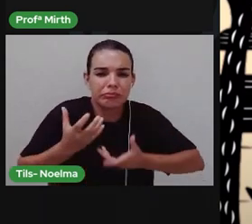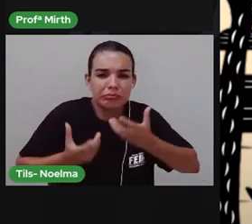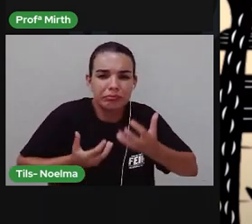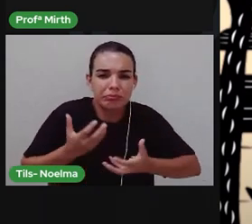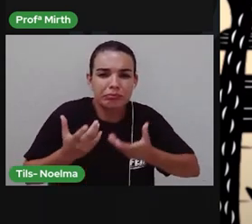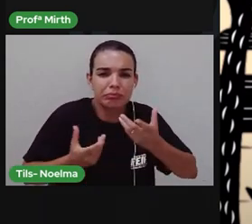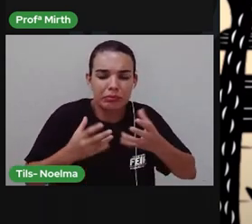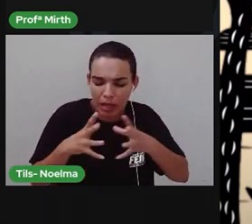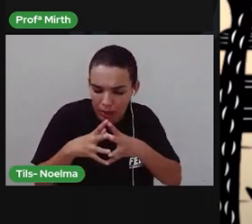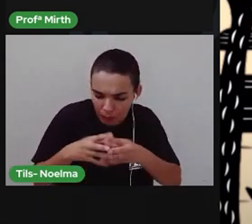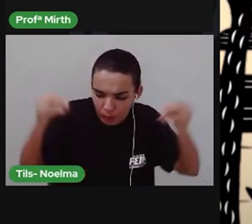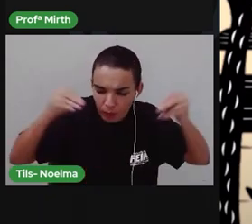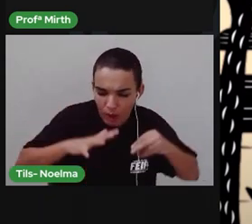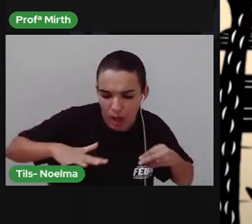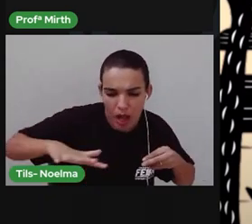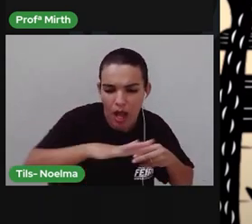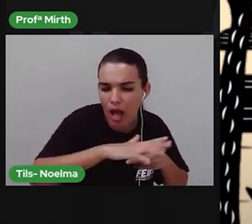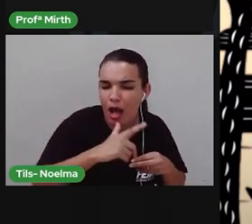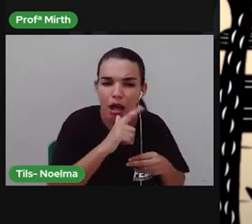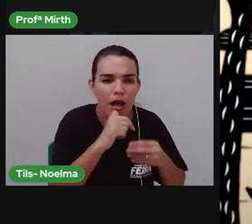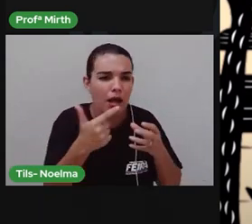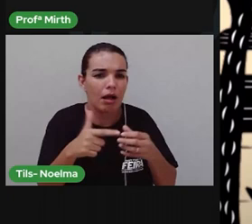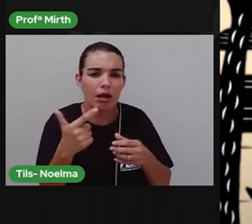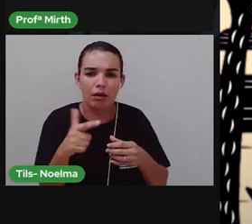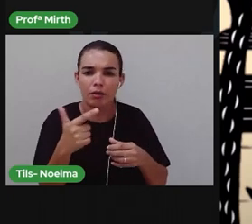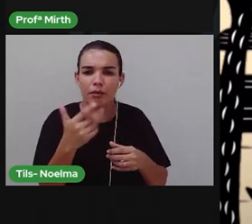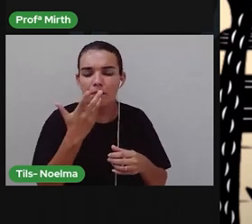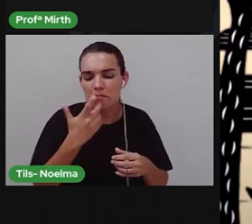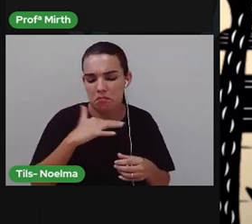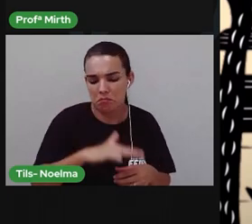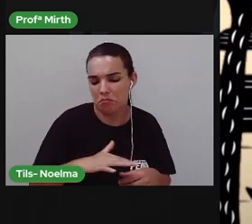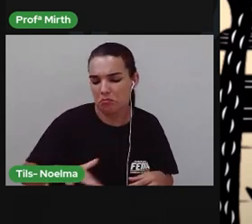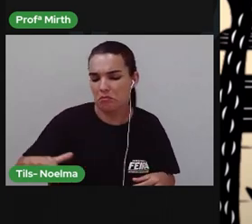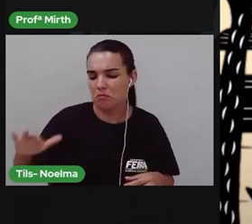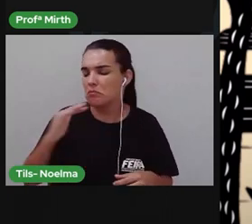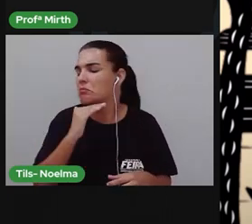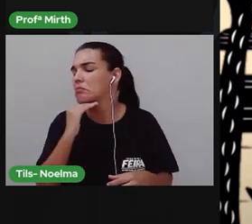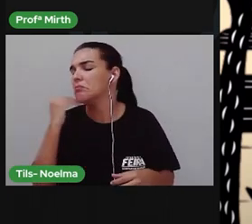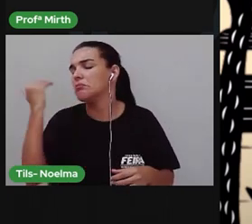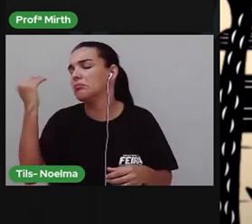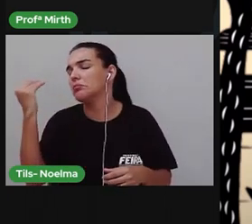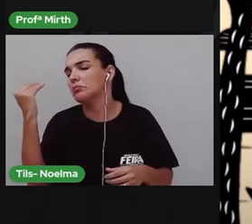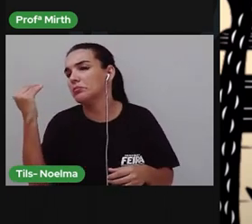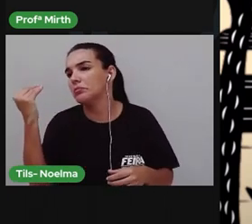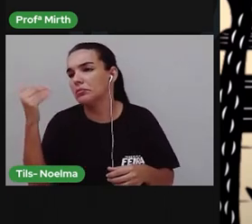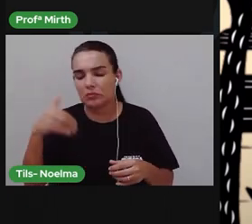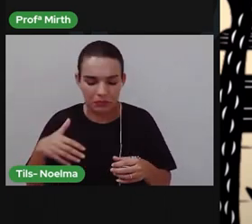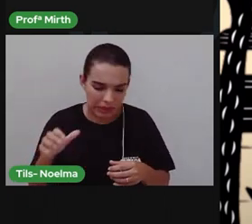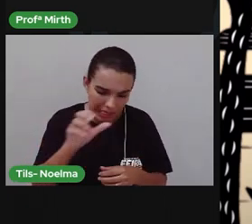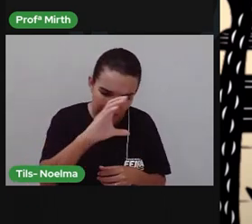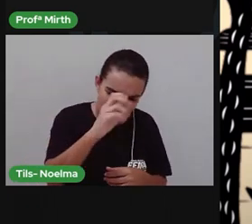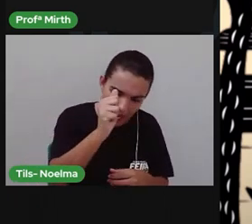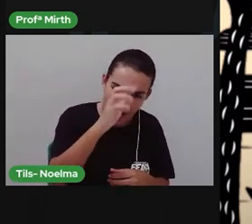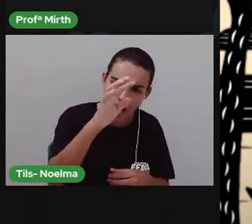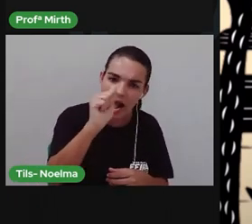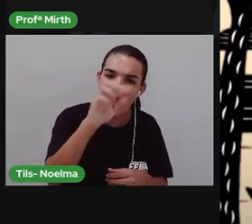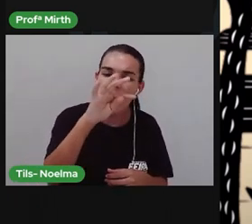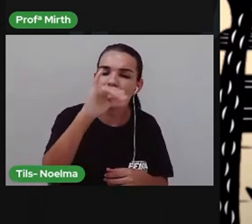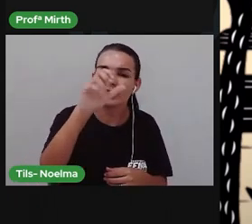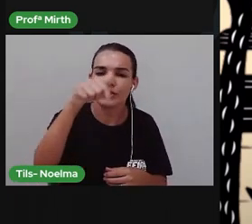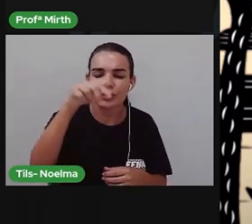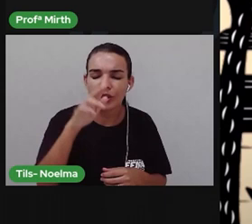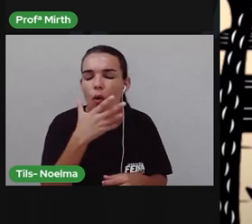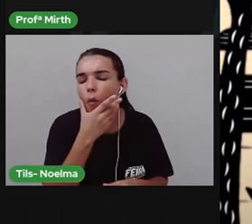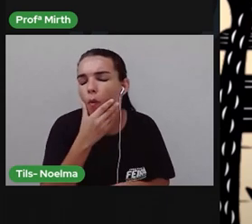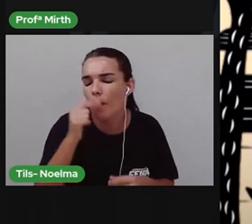secou a água Menino morreu de nome Na cartinha o homem chora